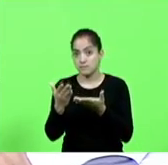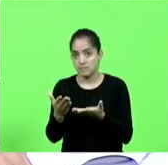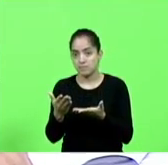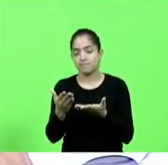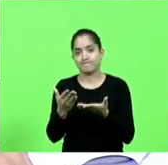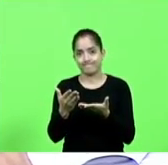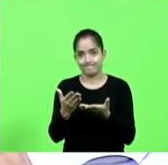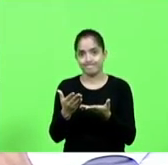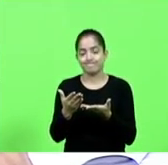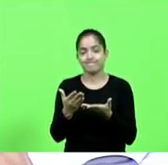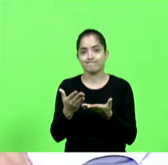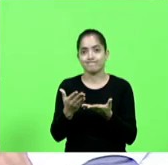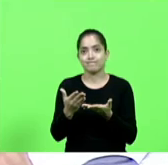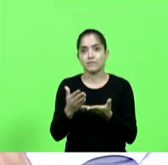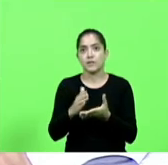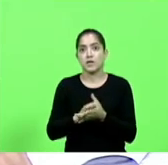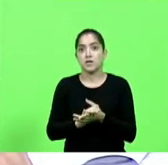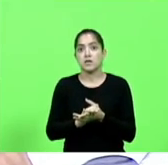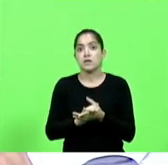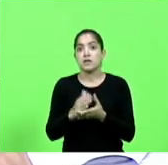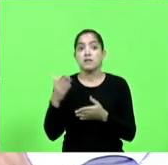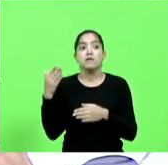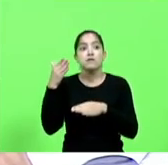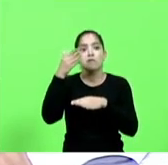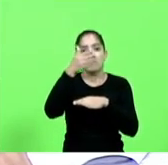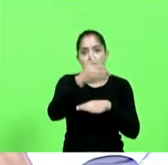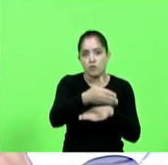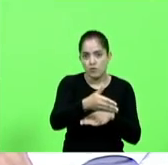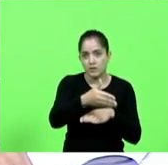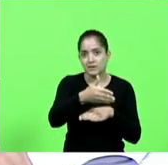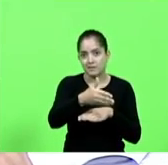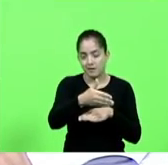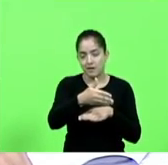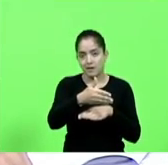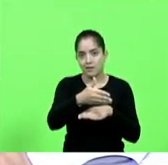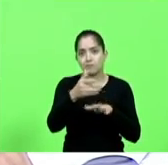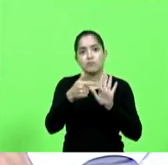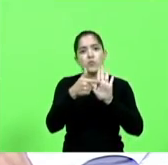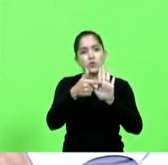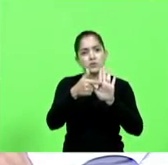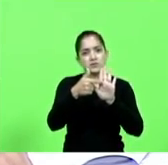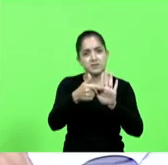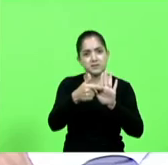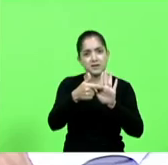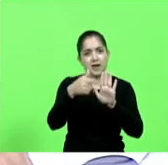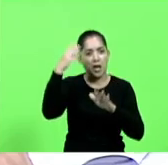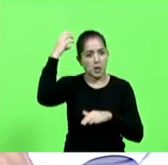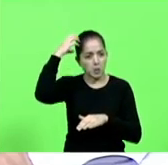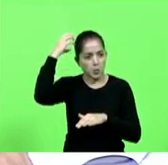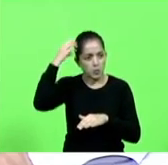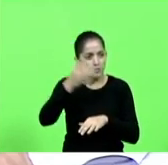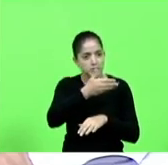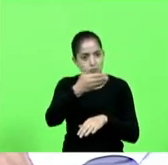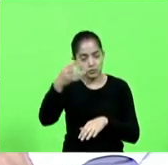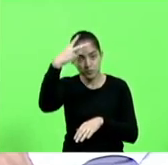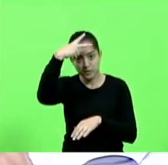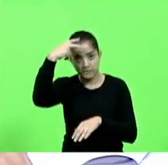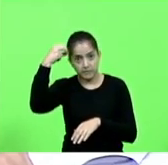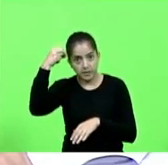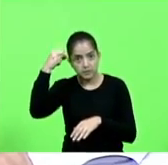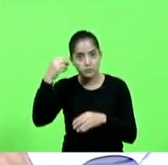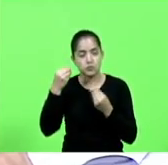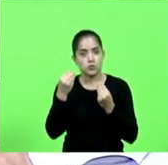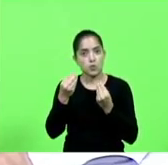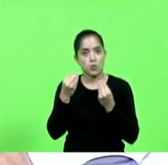covarde, baixa, porque foi lá em loco colocar a culpa nos prefeitos, é